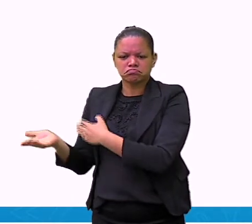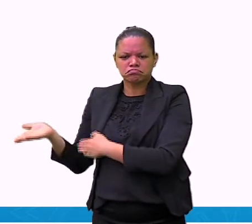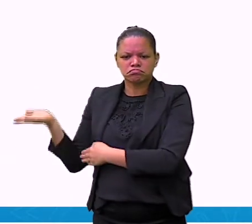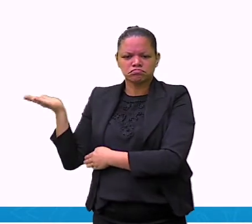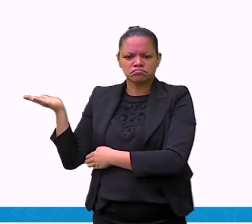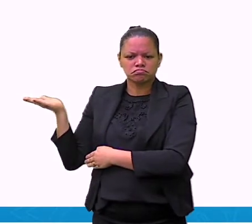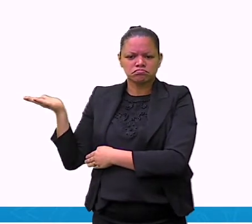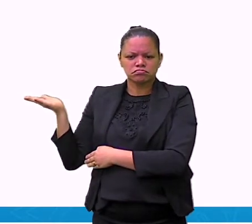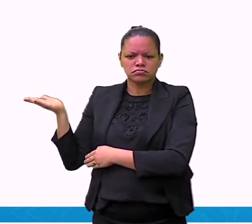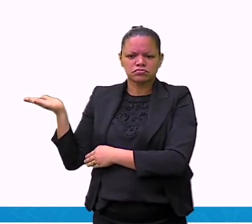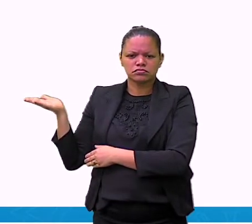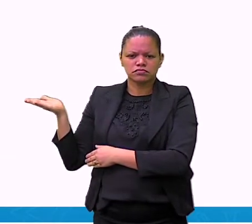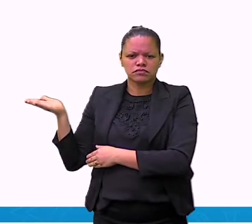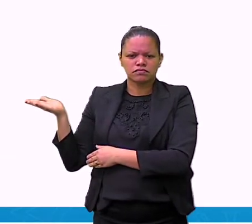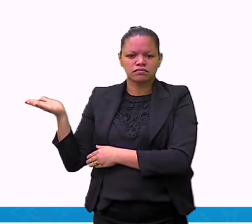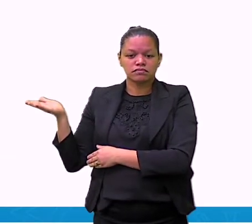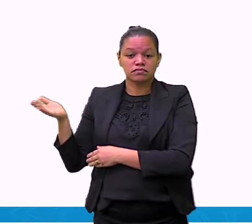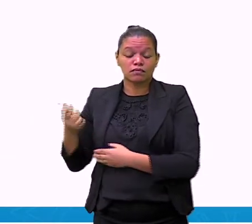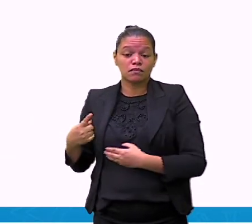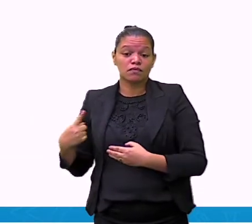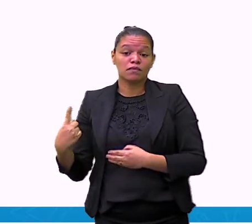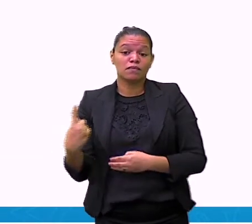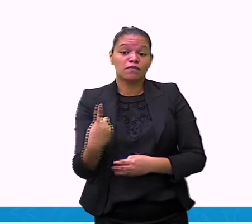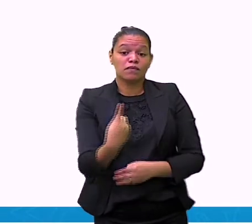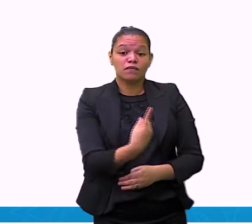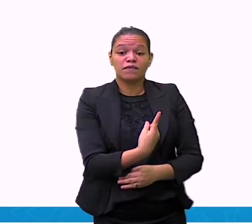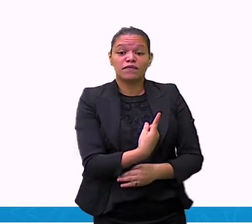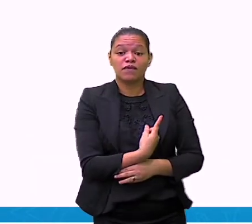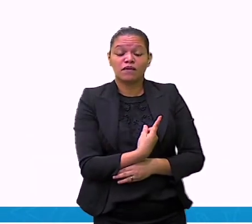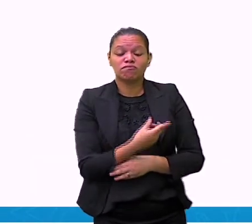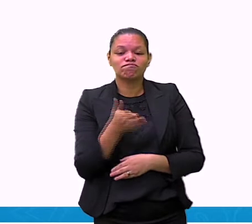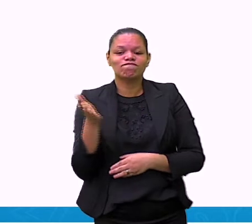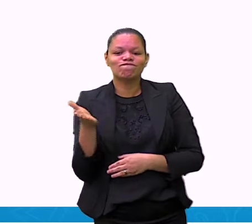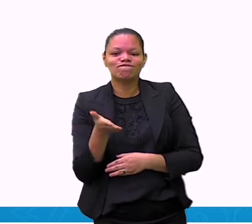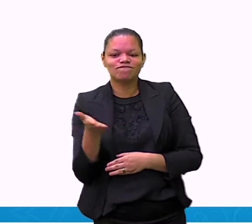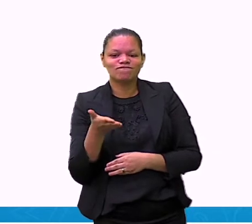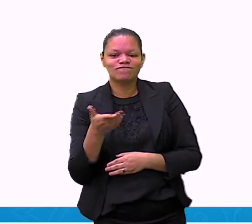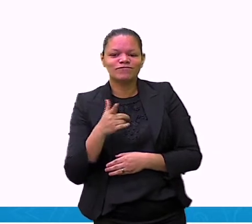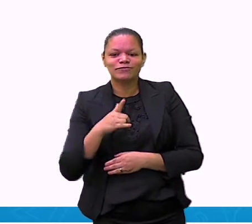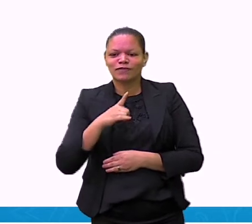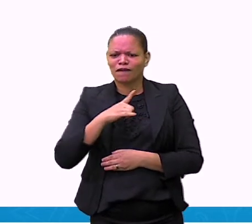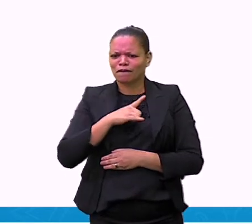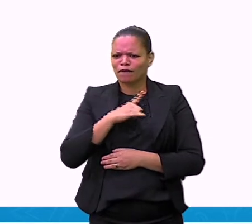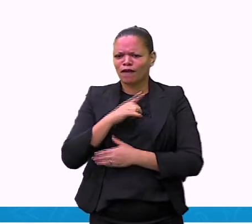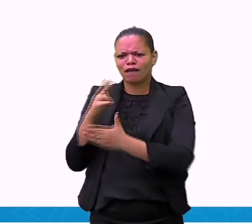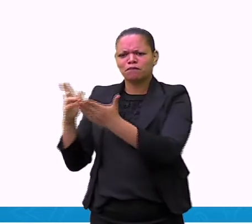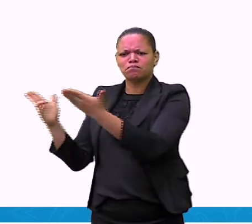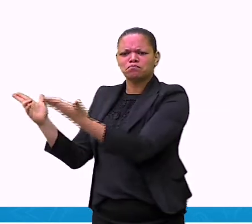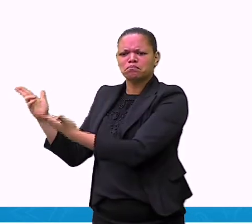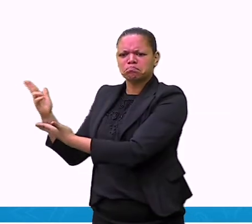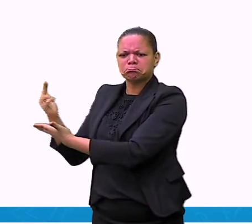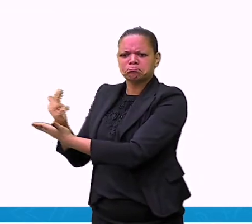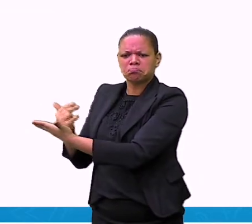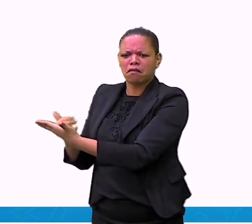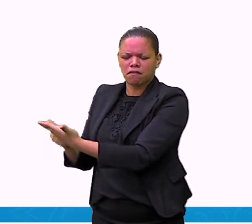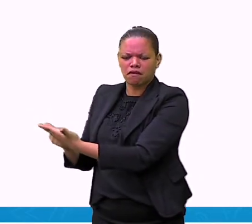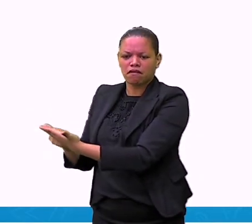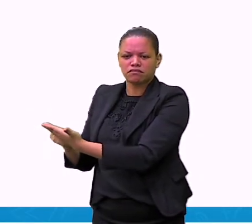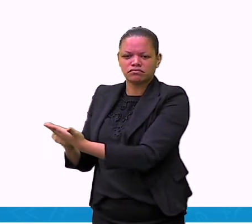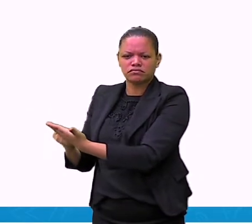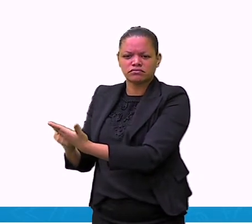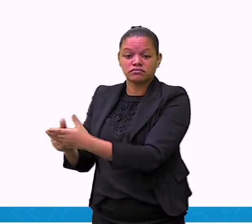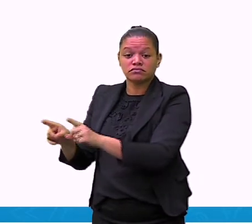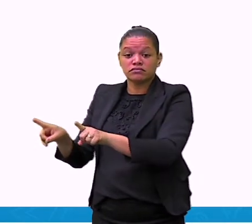Nós já temos a imagem, como eu disse para você, e temos também